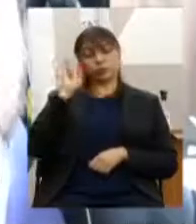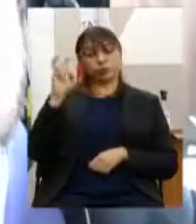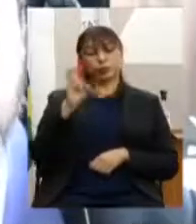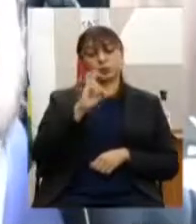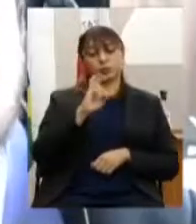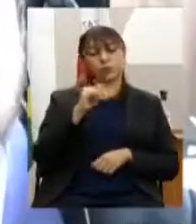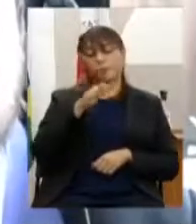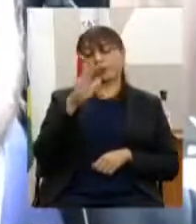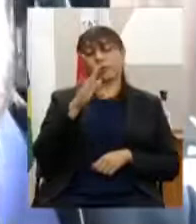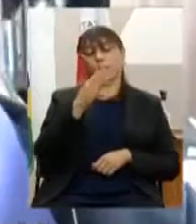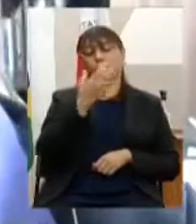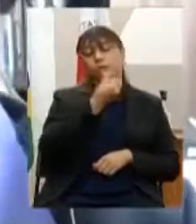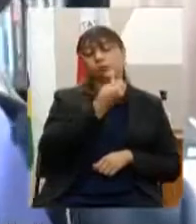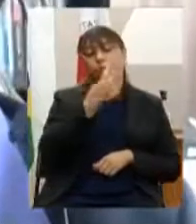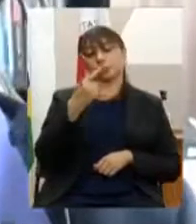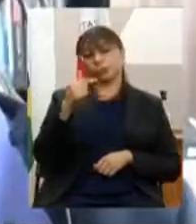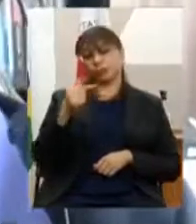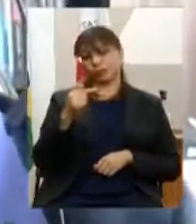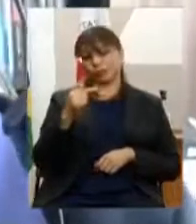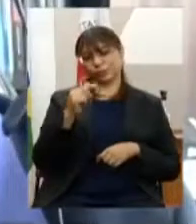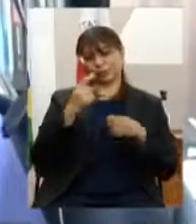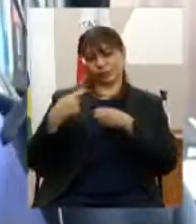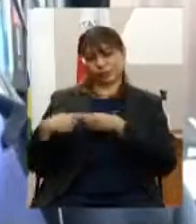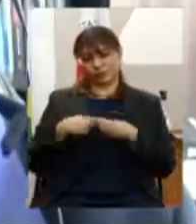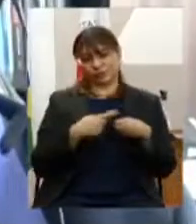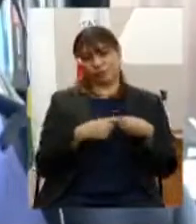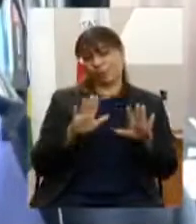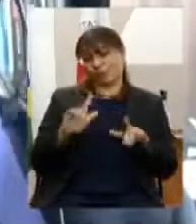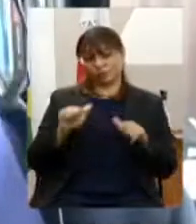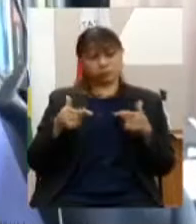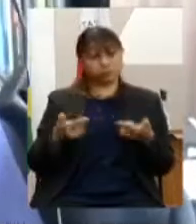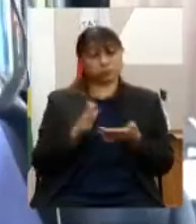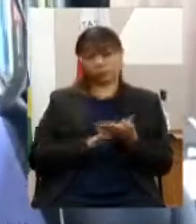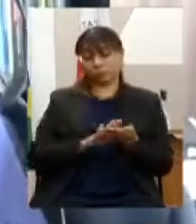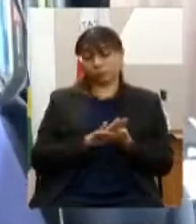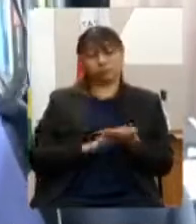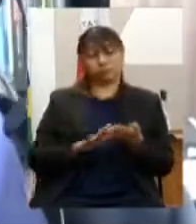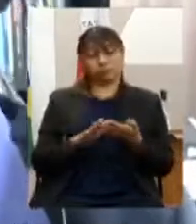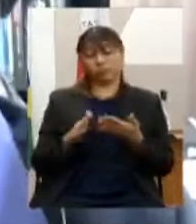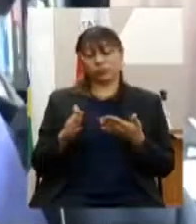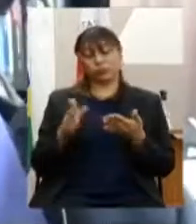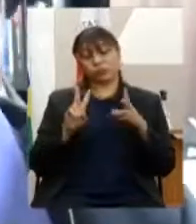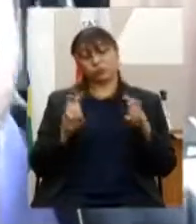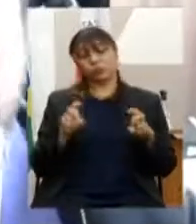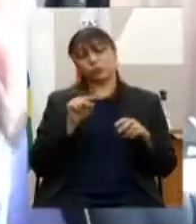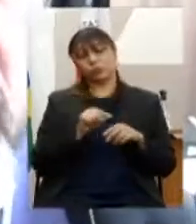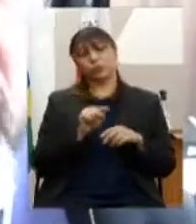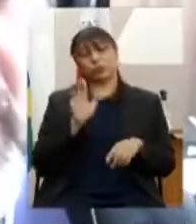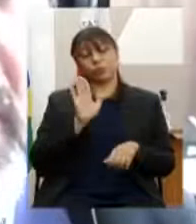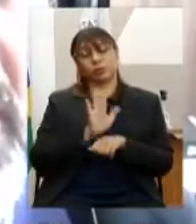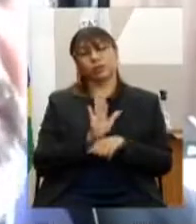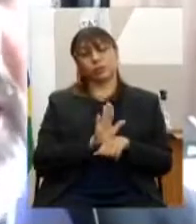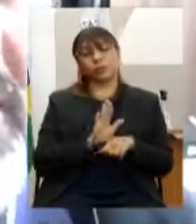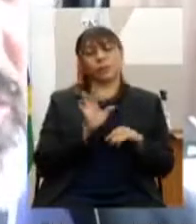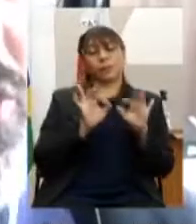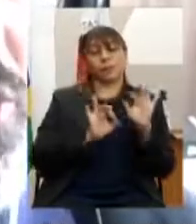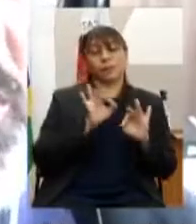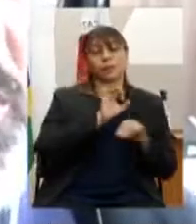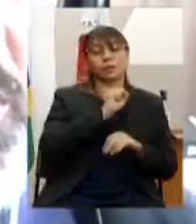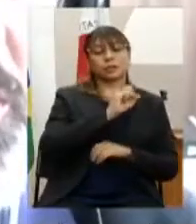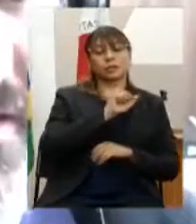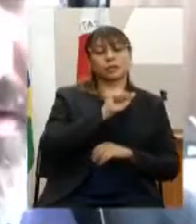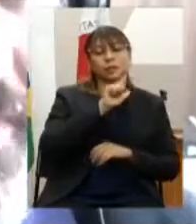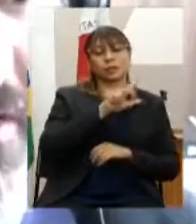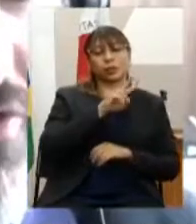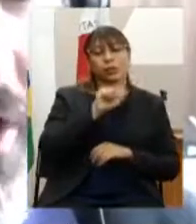municípios e não temos diretamente ação nem dos municípios direta para o plano de salvaguarda e ação dos grupos e